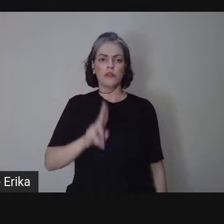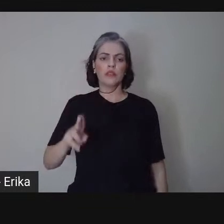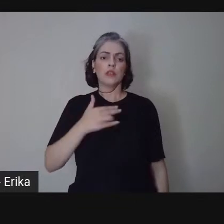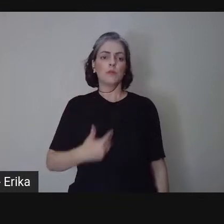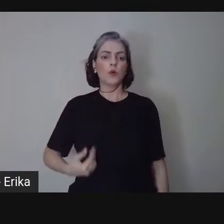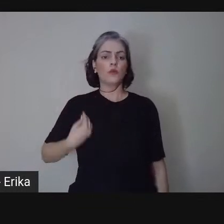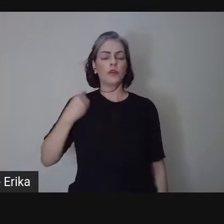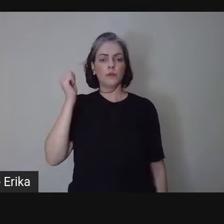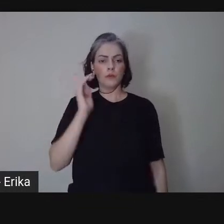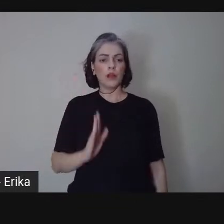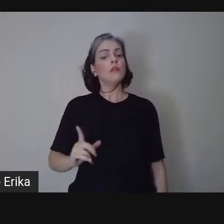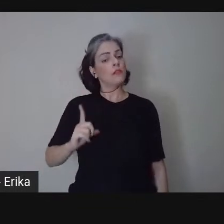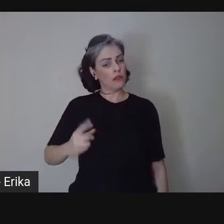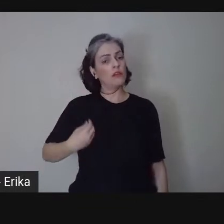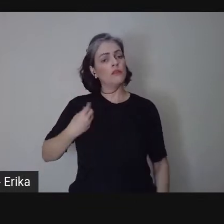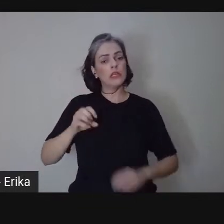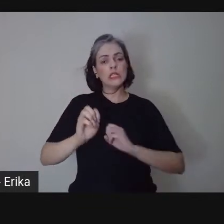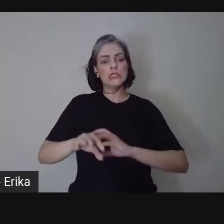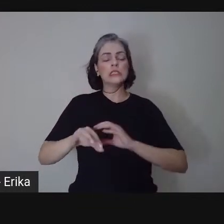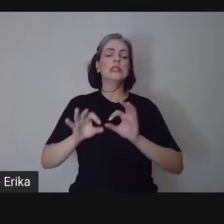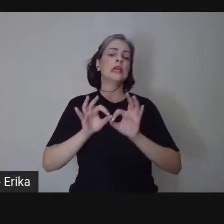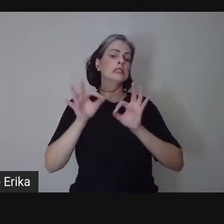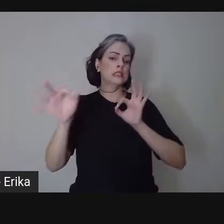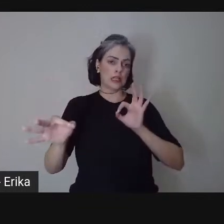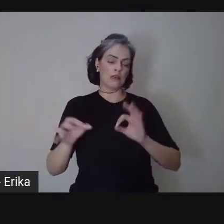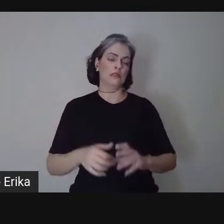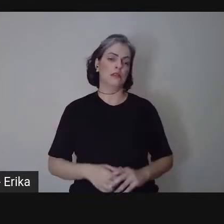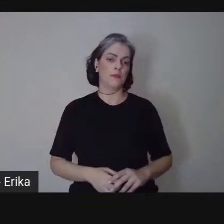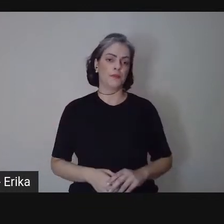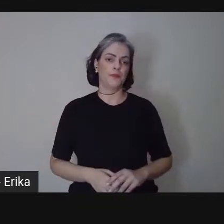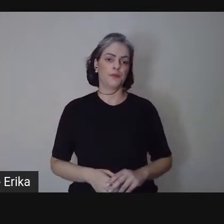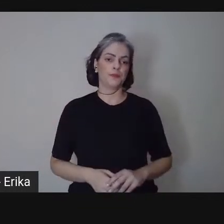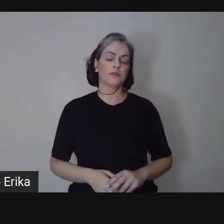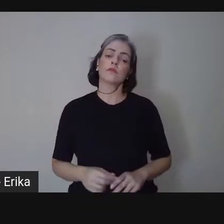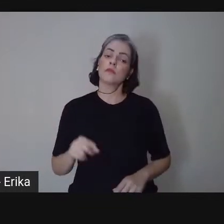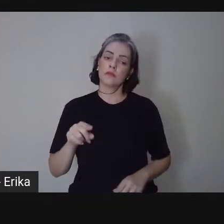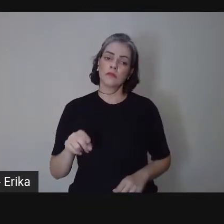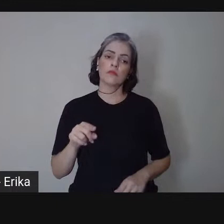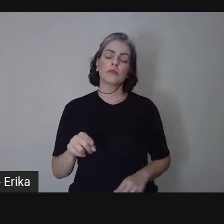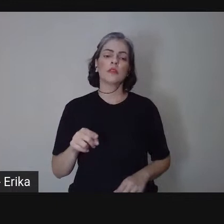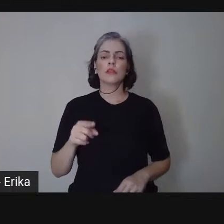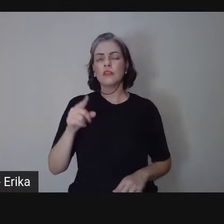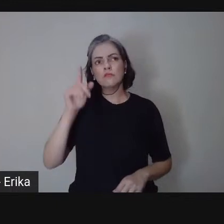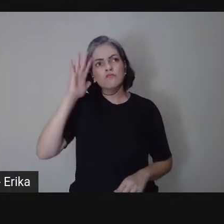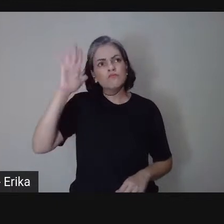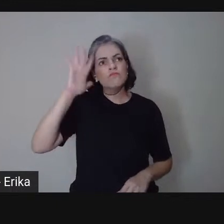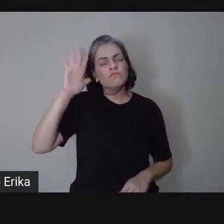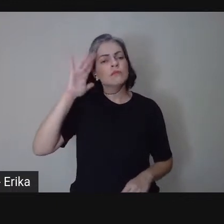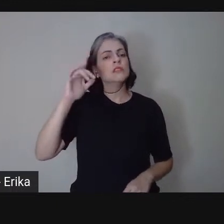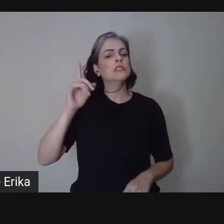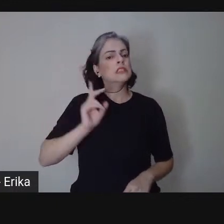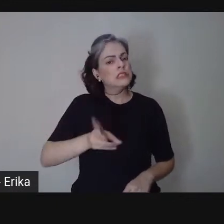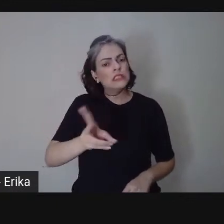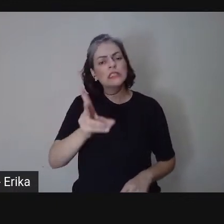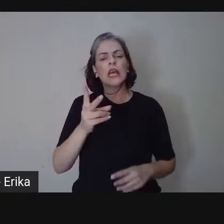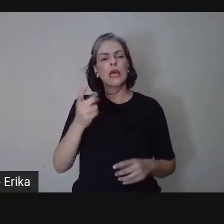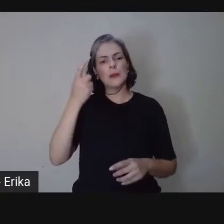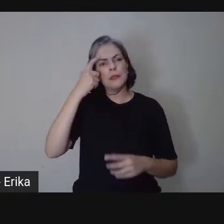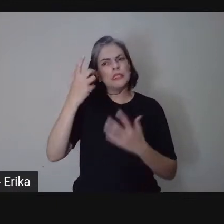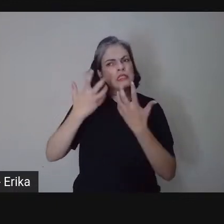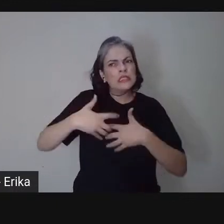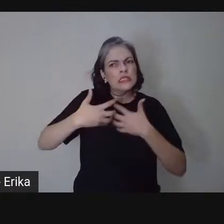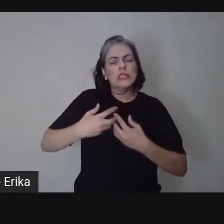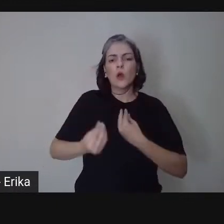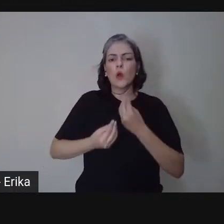atuam na modalidade de ensino à distância e que se dispõem a pensar arduamente sobre a EAD, dispensando esforços na